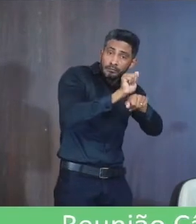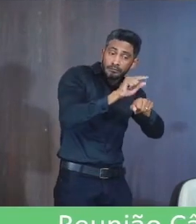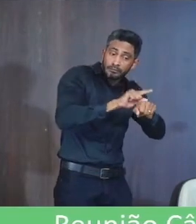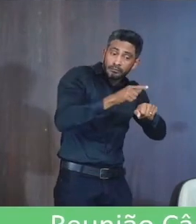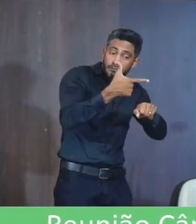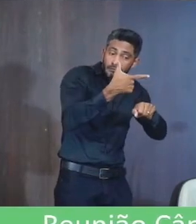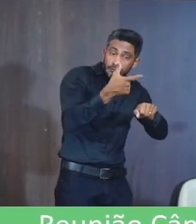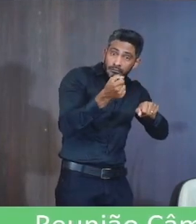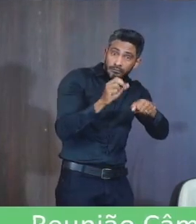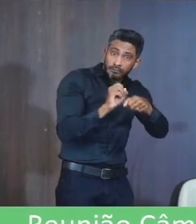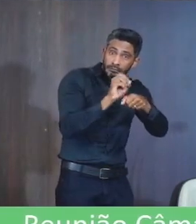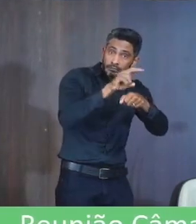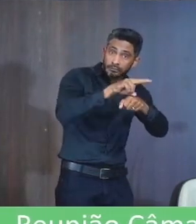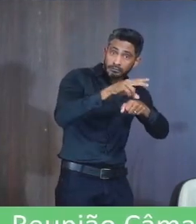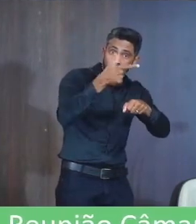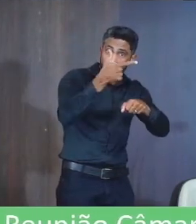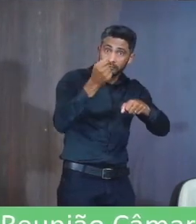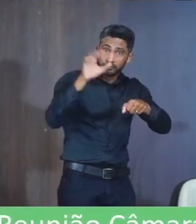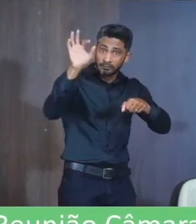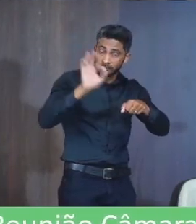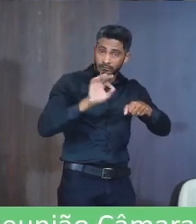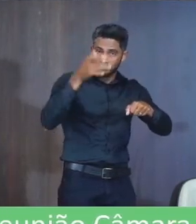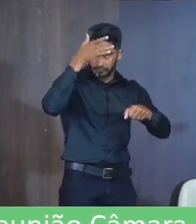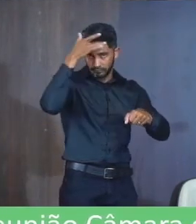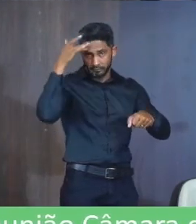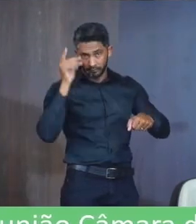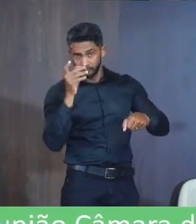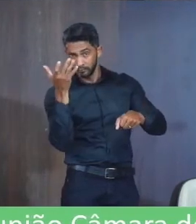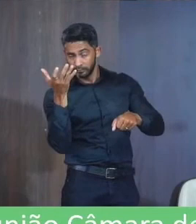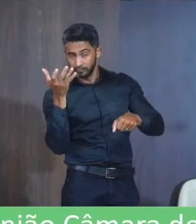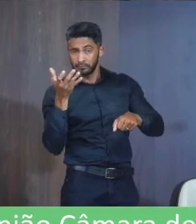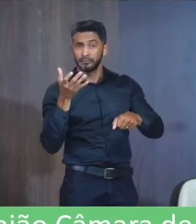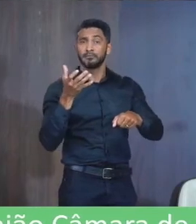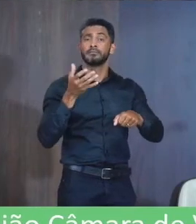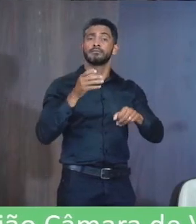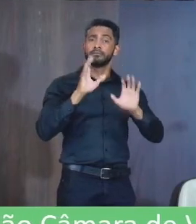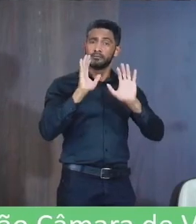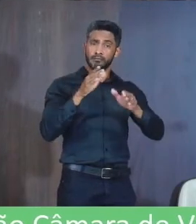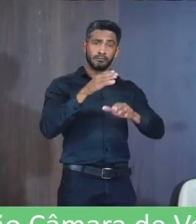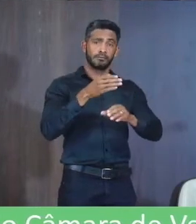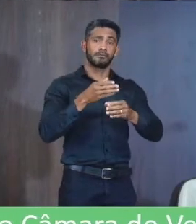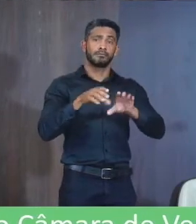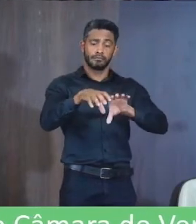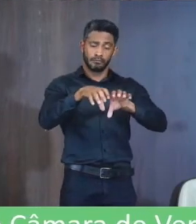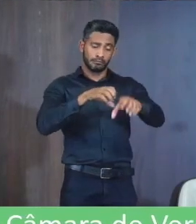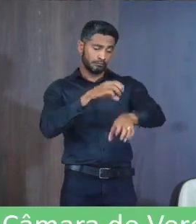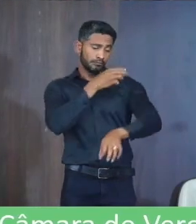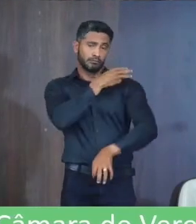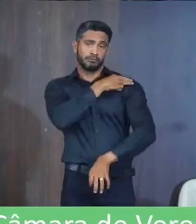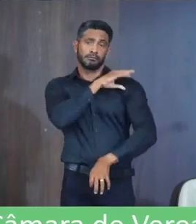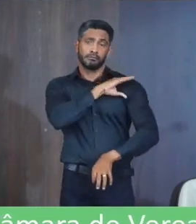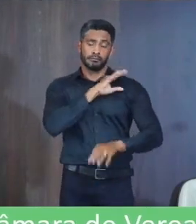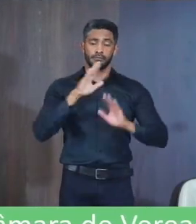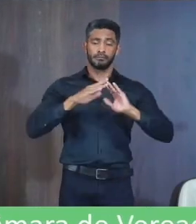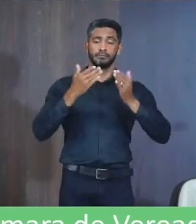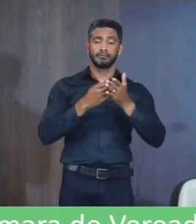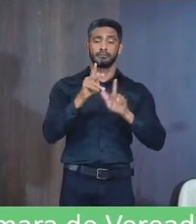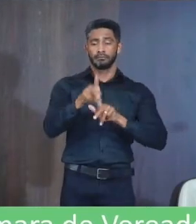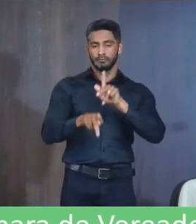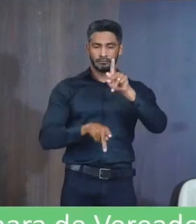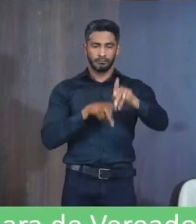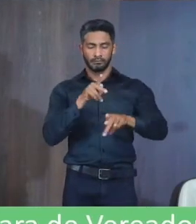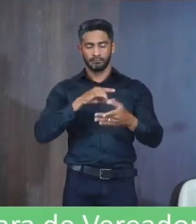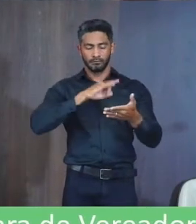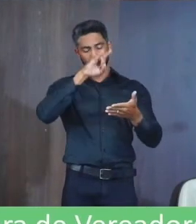Das vagas De concursos públicos Para candidatos Que tenham Cursado Integralmente Os ensinos Fundamental e médio Em escolas públicas Quanto